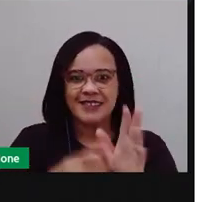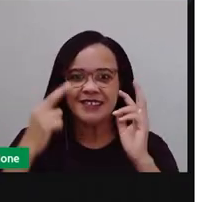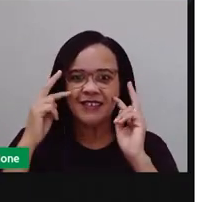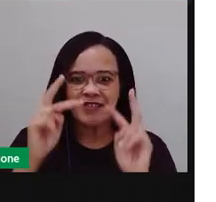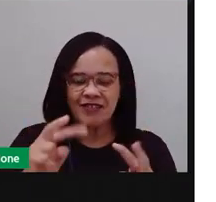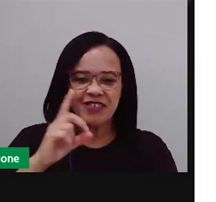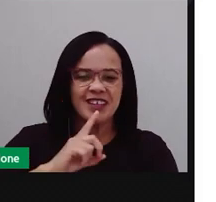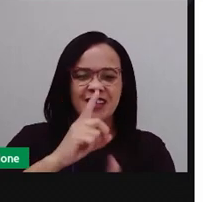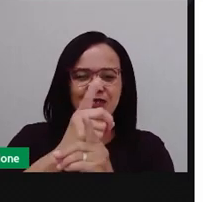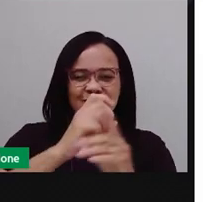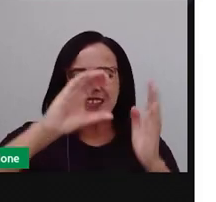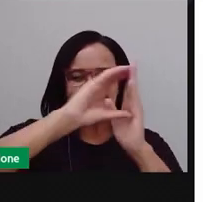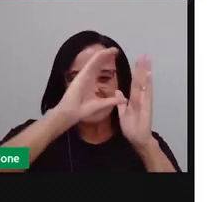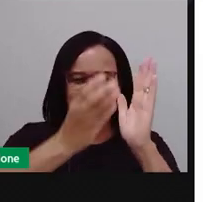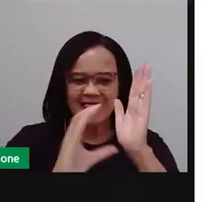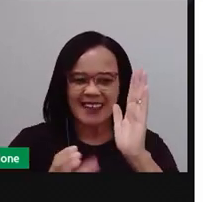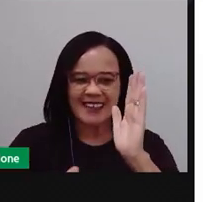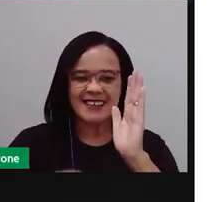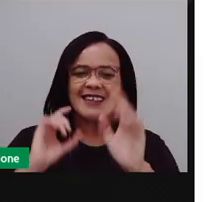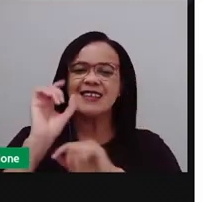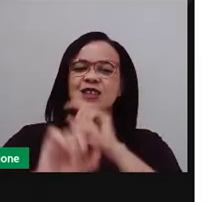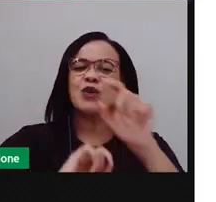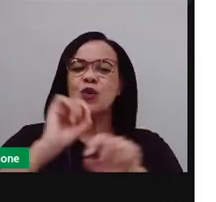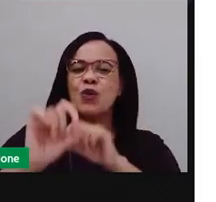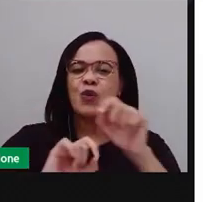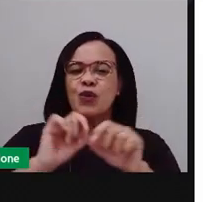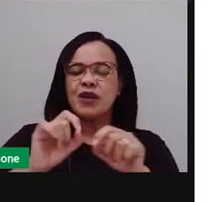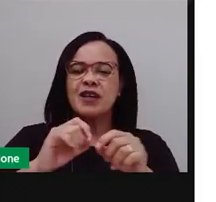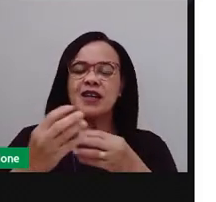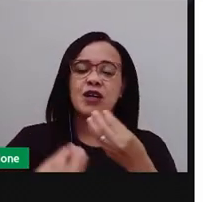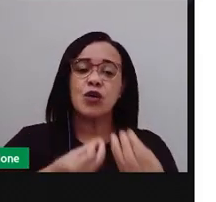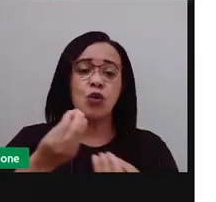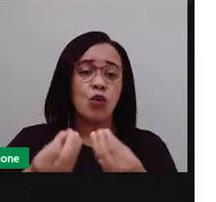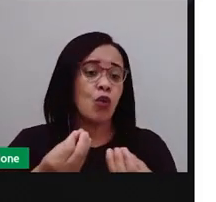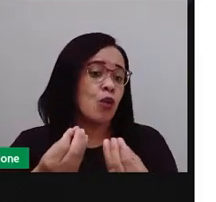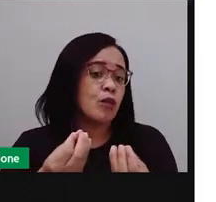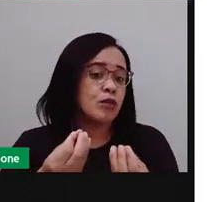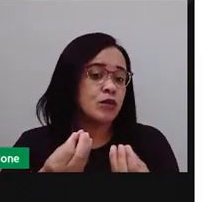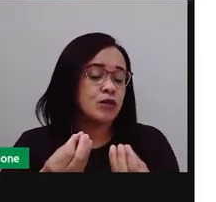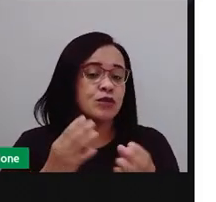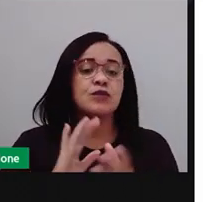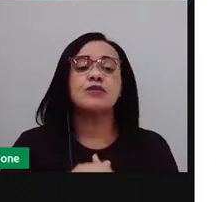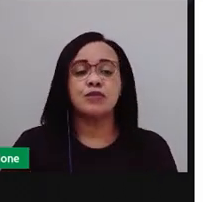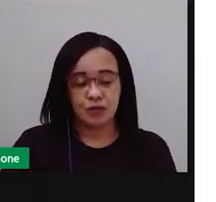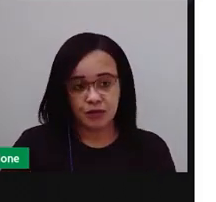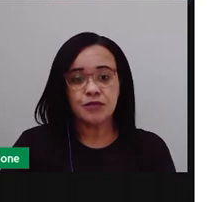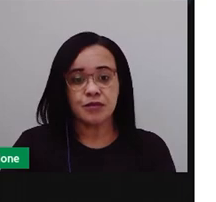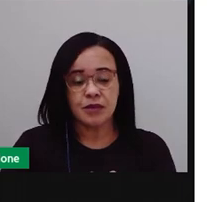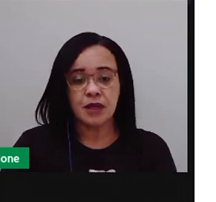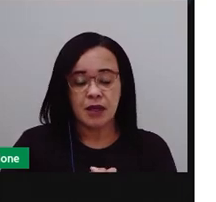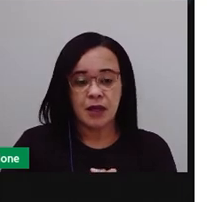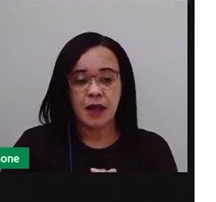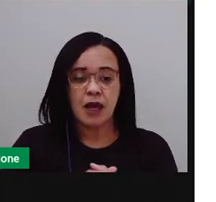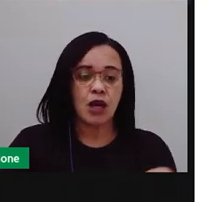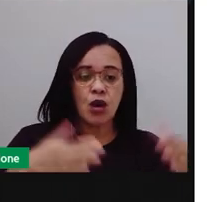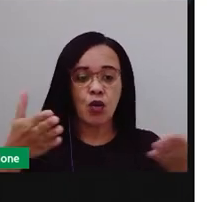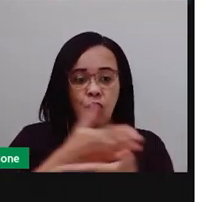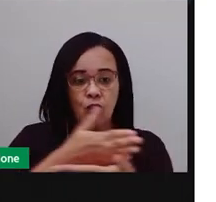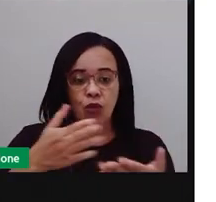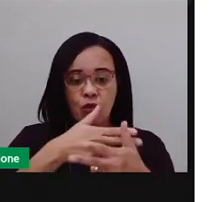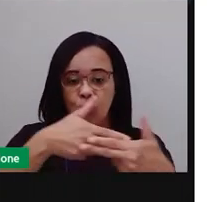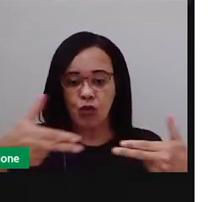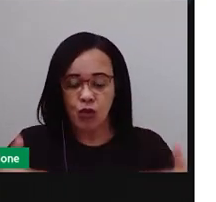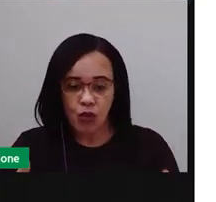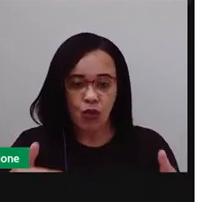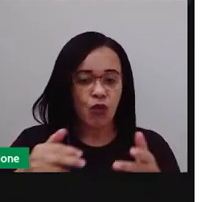as características do ambiente de vivência, reconhecendo as similaridades e as